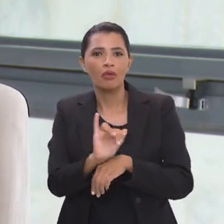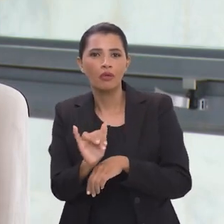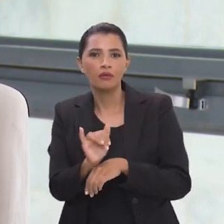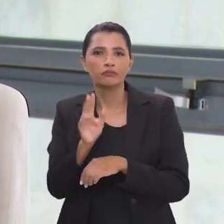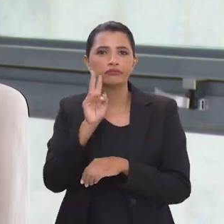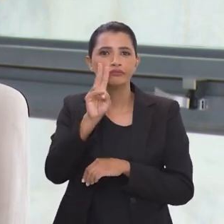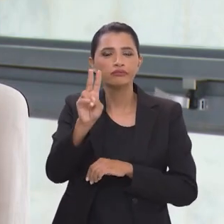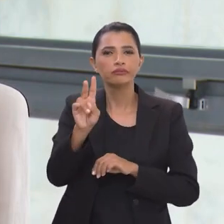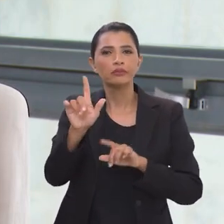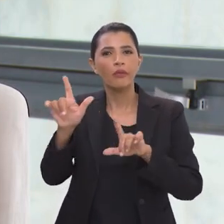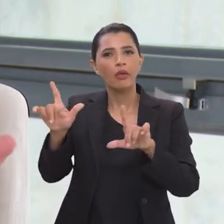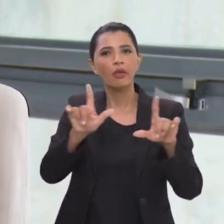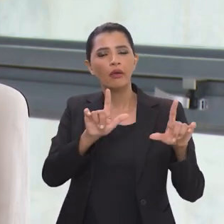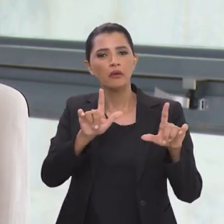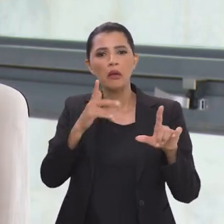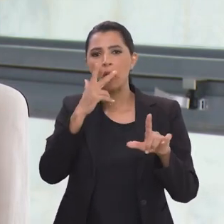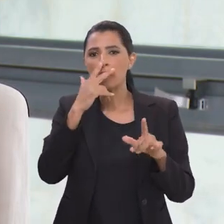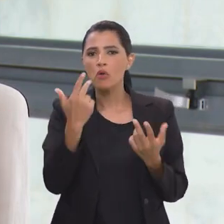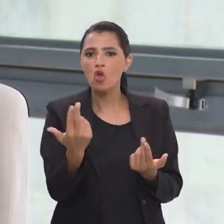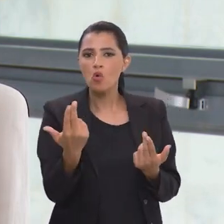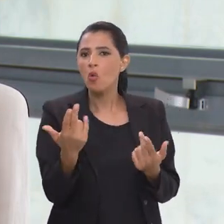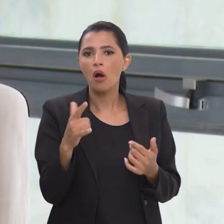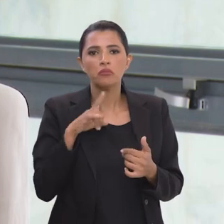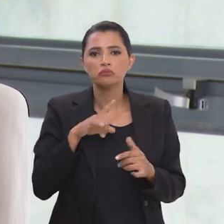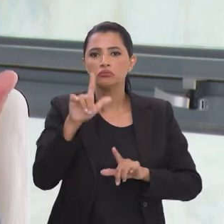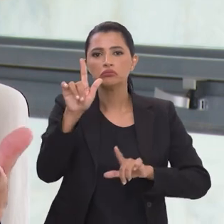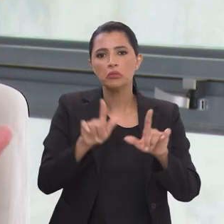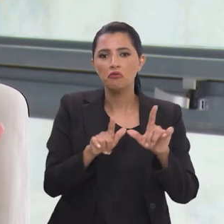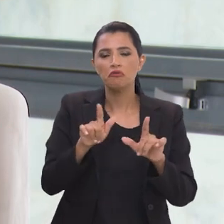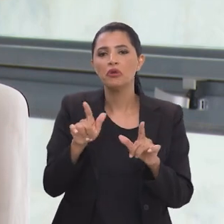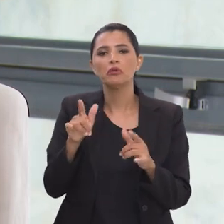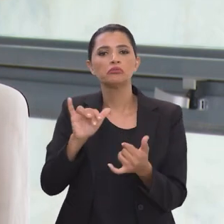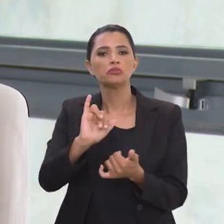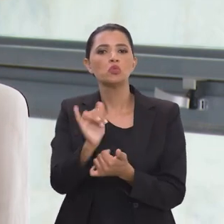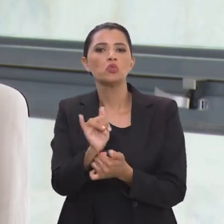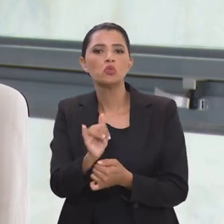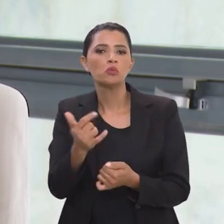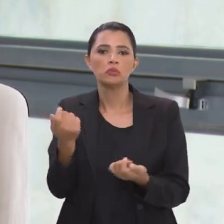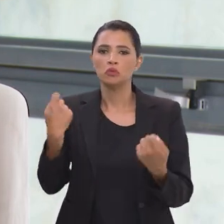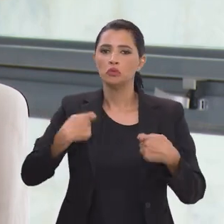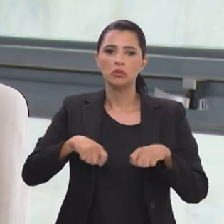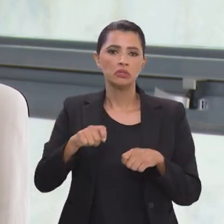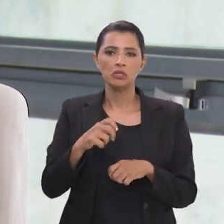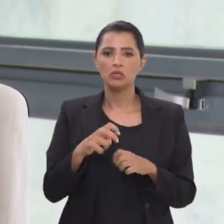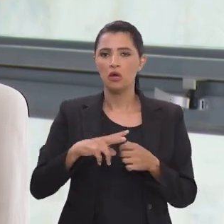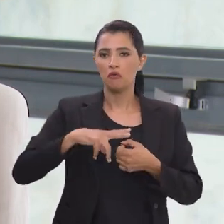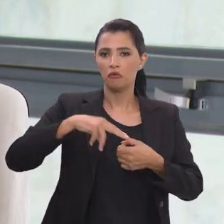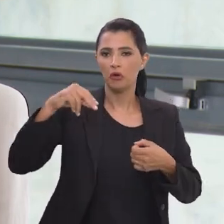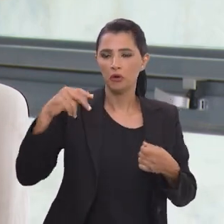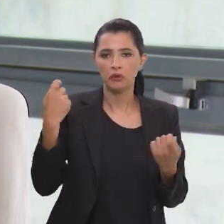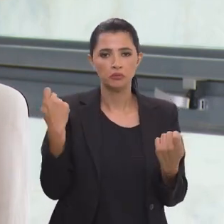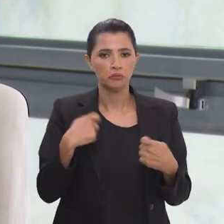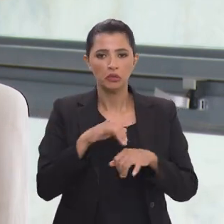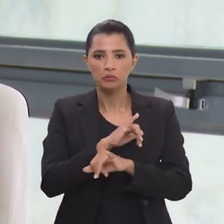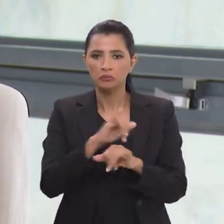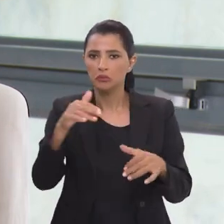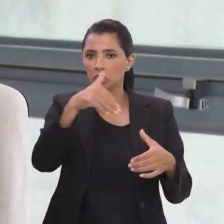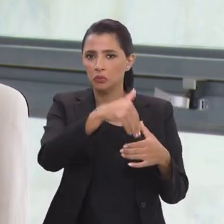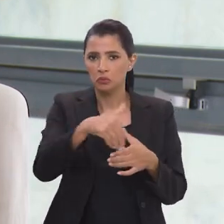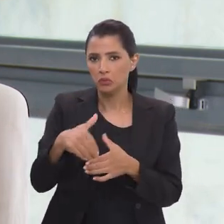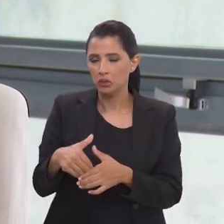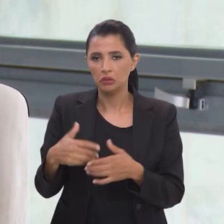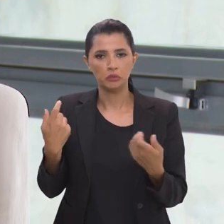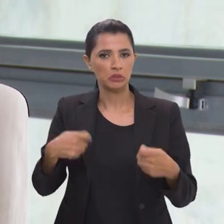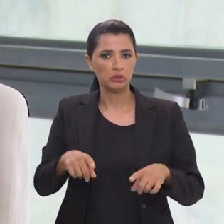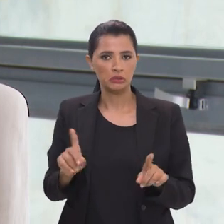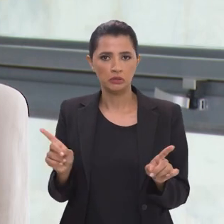um canal que transmite como se fosse uma TV no Youtube ele não precisa passar a voz no Brasil ele não tem propaganda